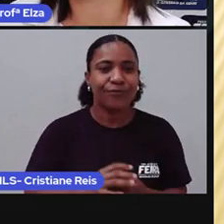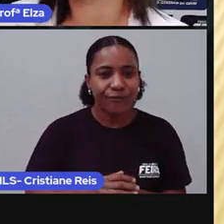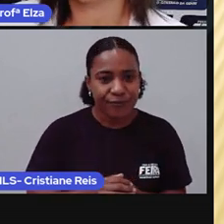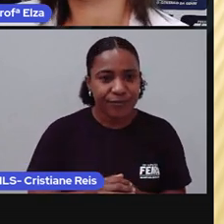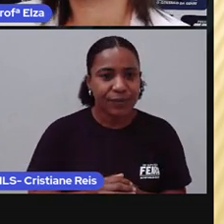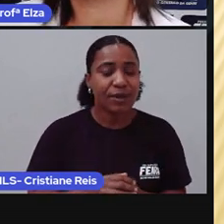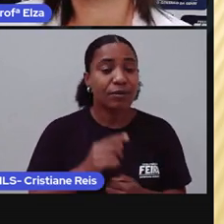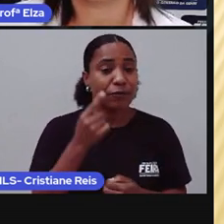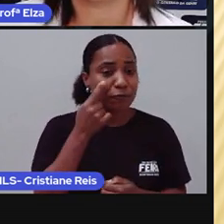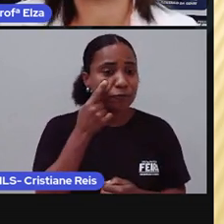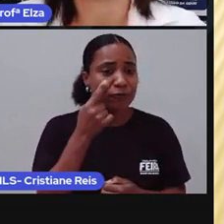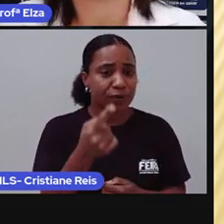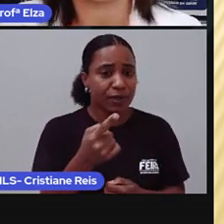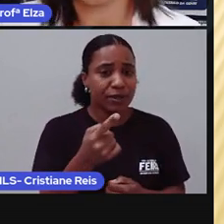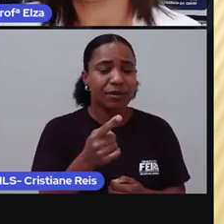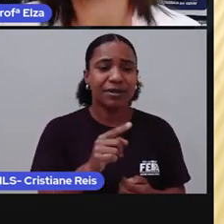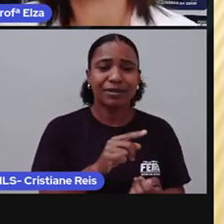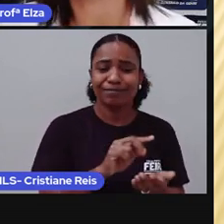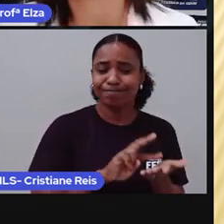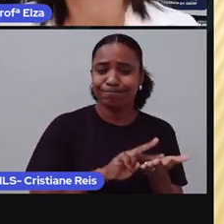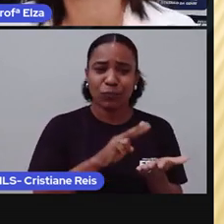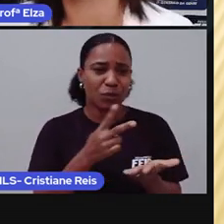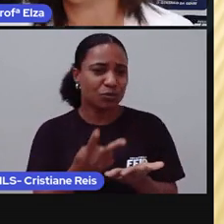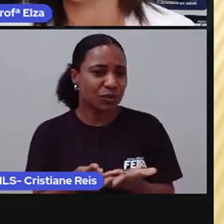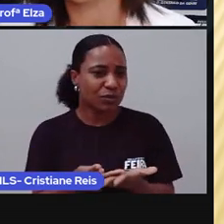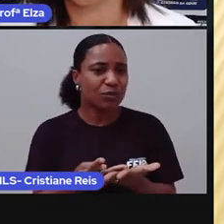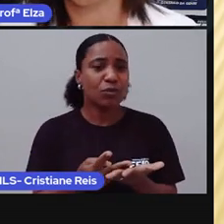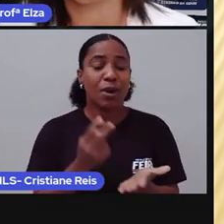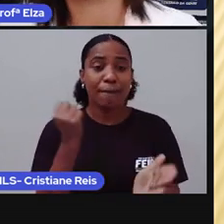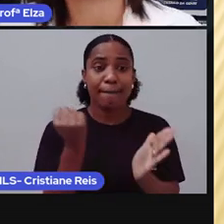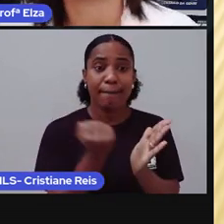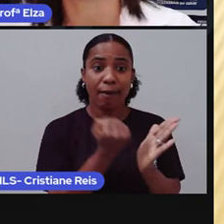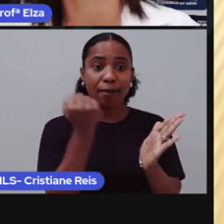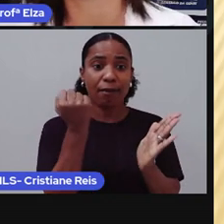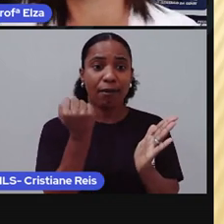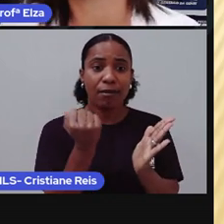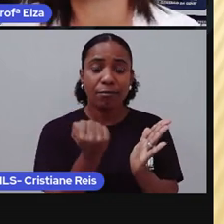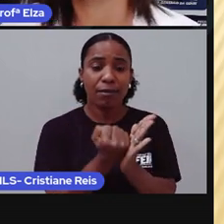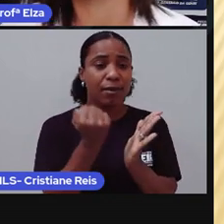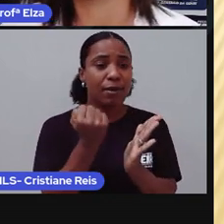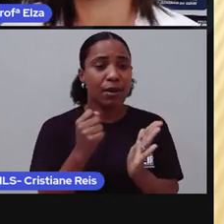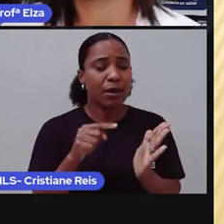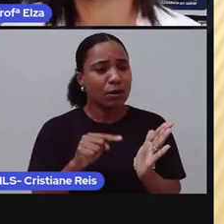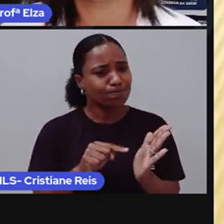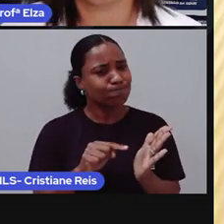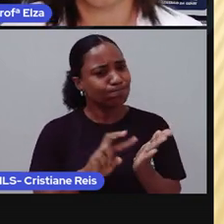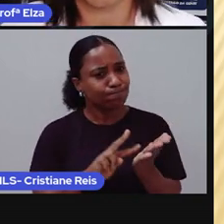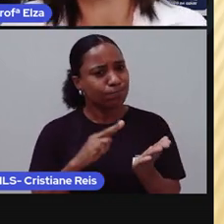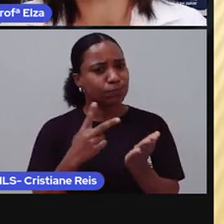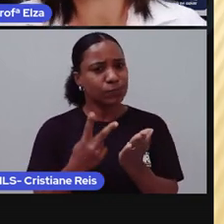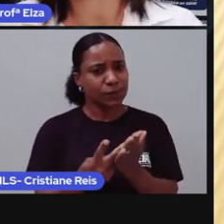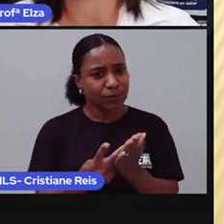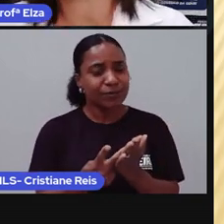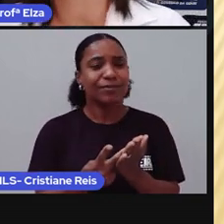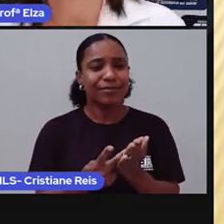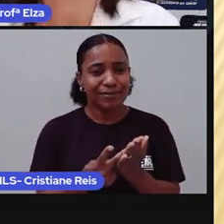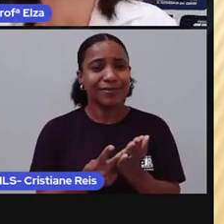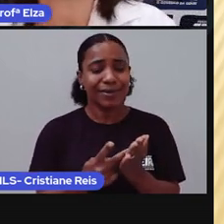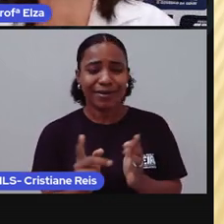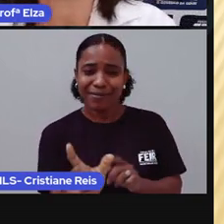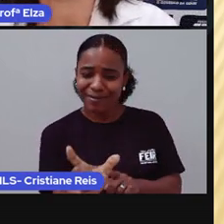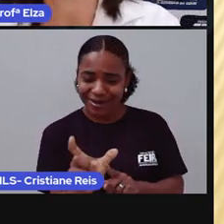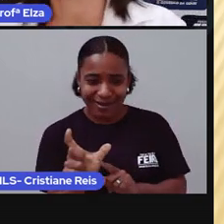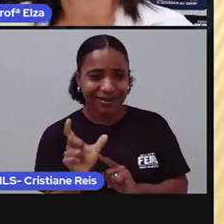traduz essas marcas de produtos que, às vezes, consumimos, às vezes, essa